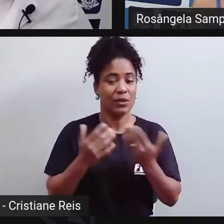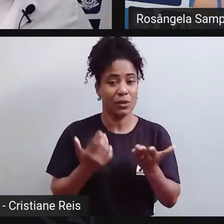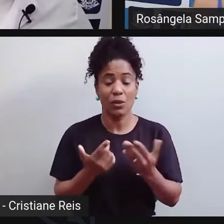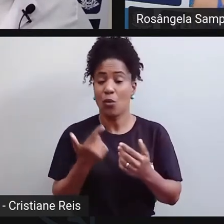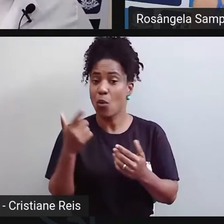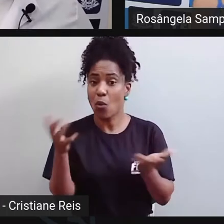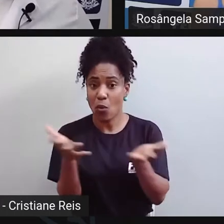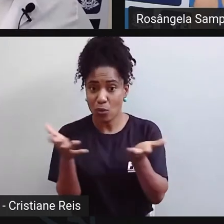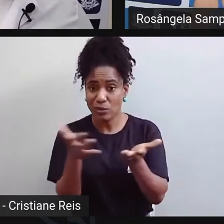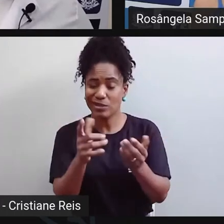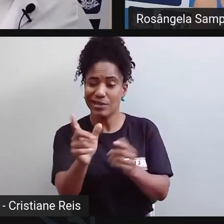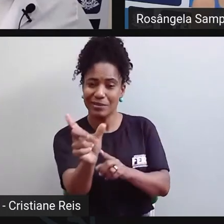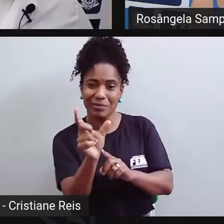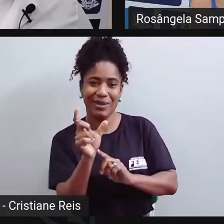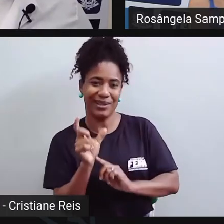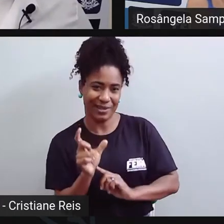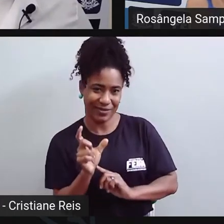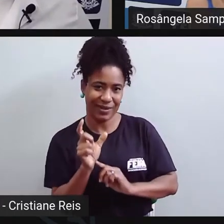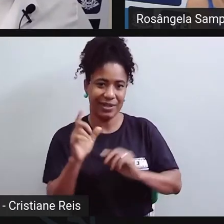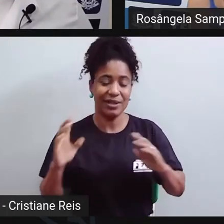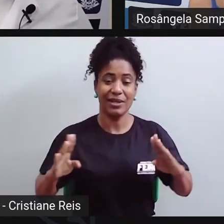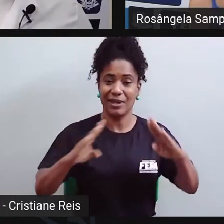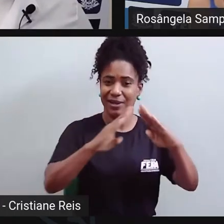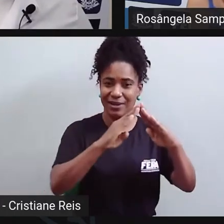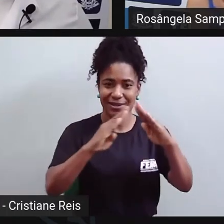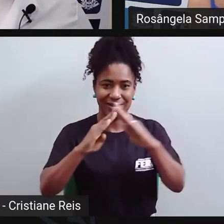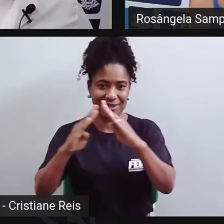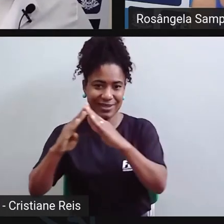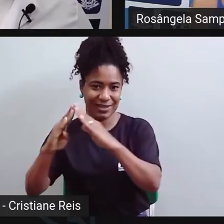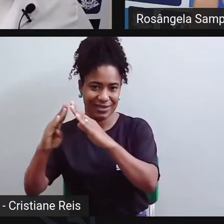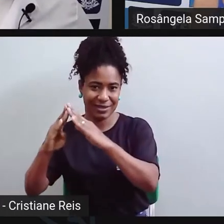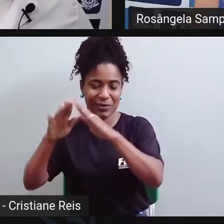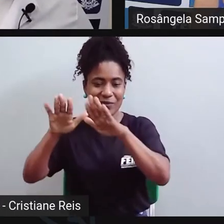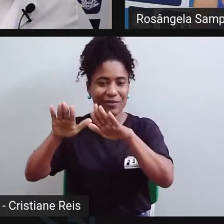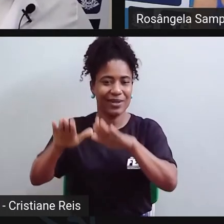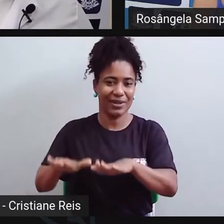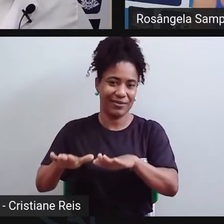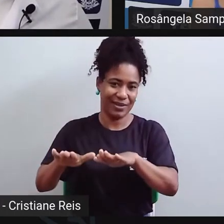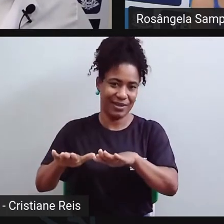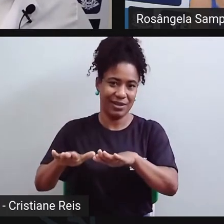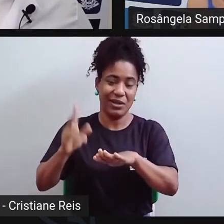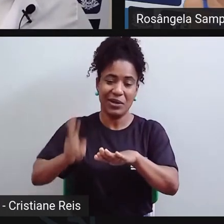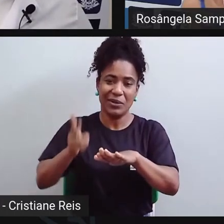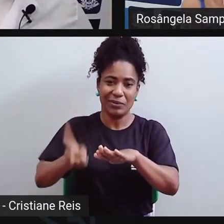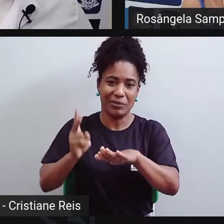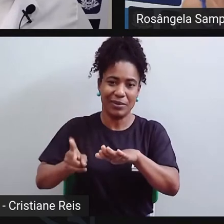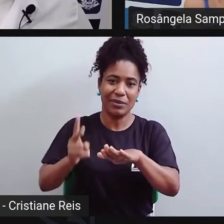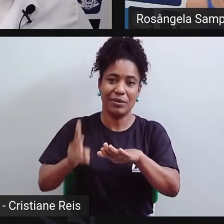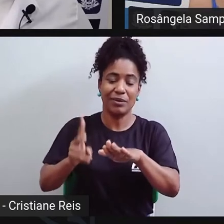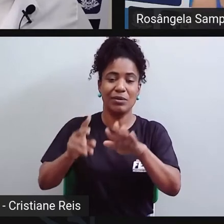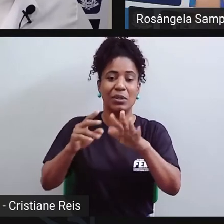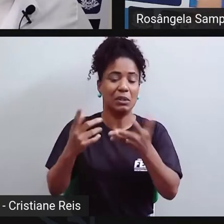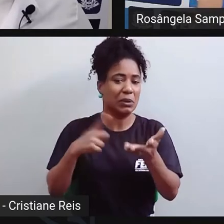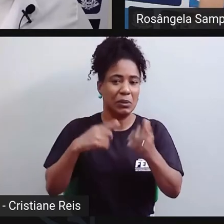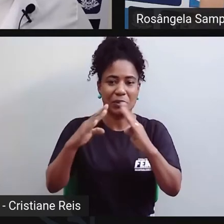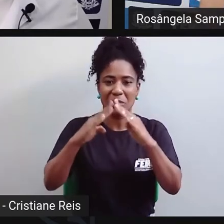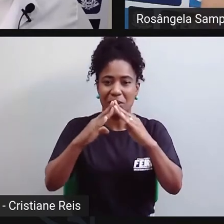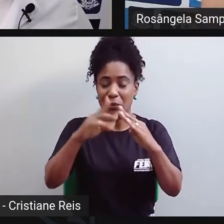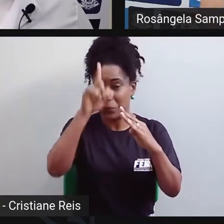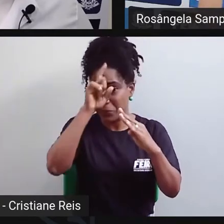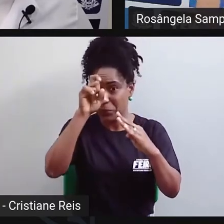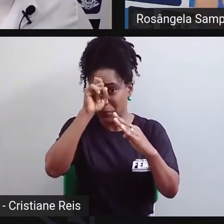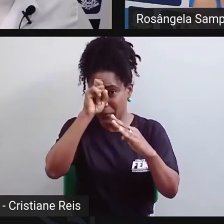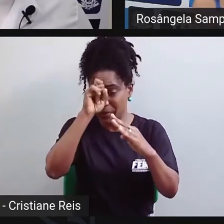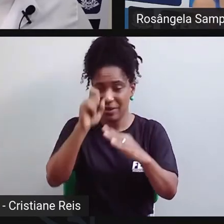roupagem, as residências terapêuticas. Ou seja, aquelas pessoas não deveriam ficar trancadas no hospital para ser tratadas. Elas